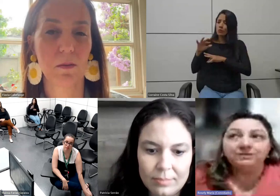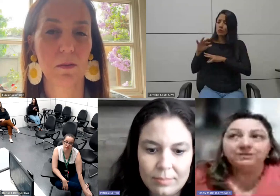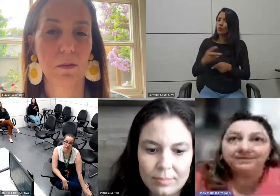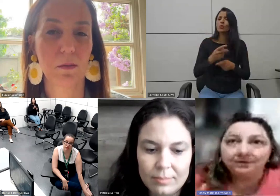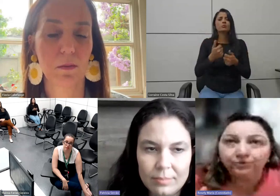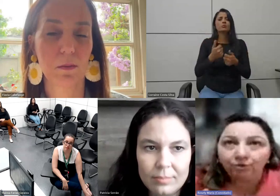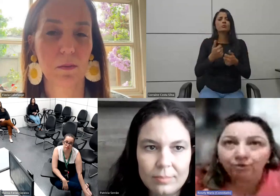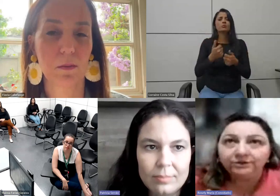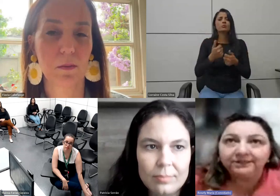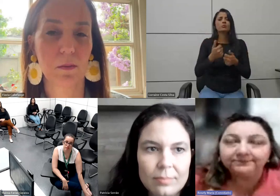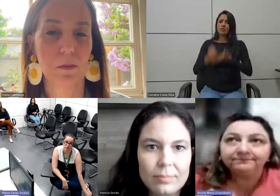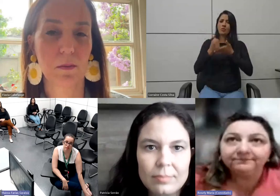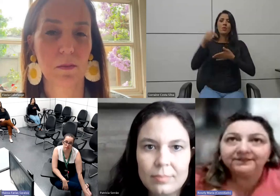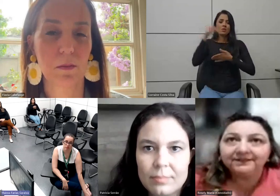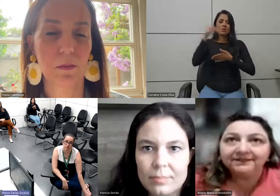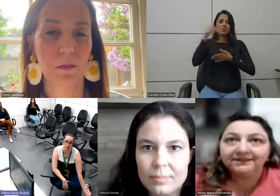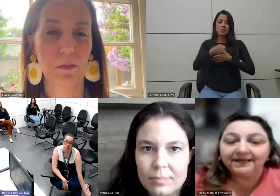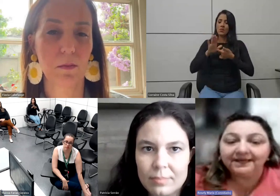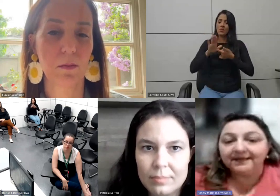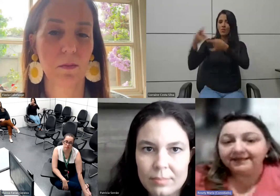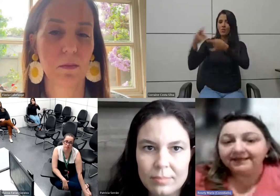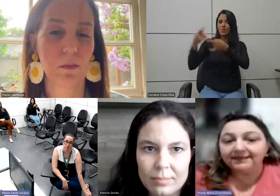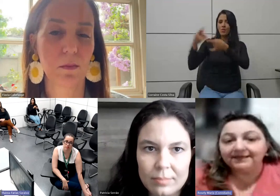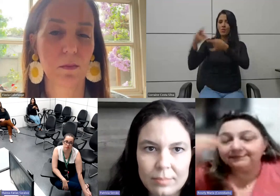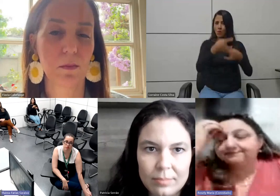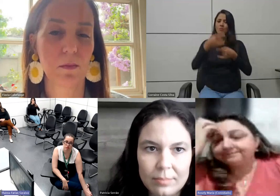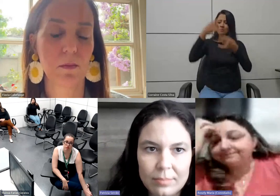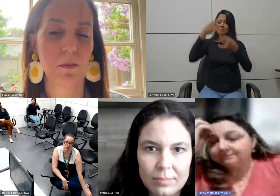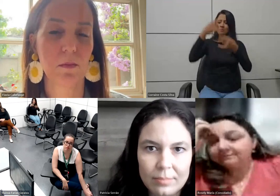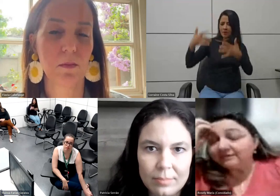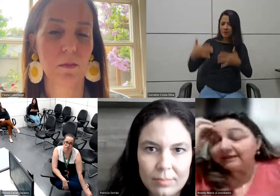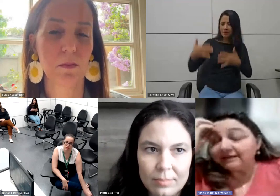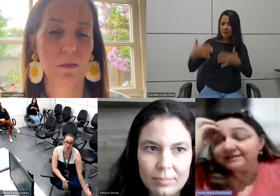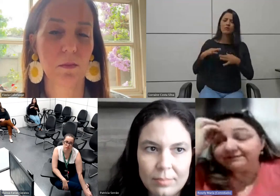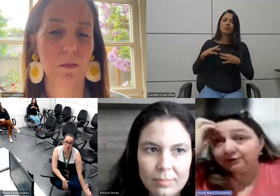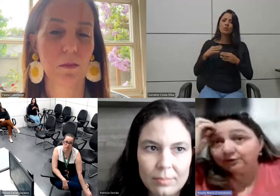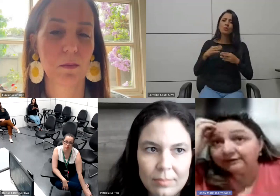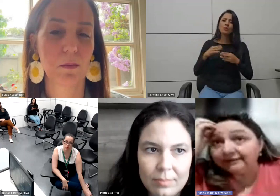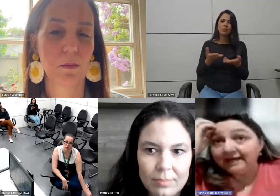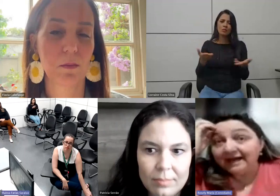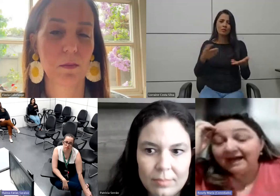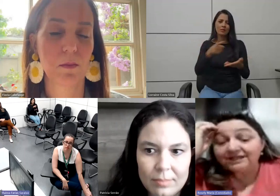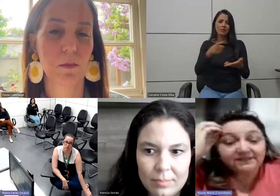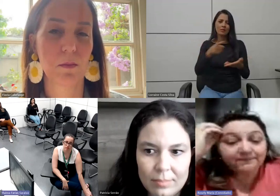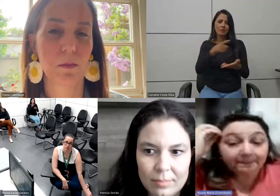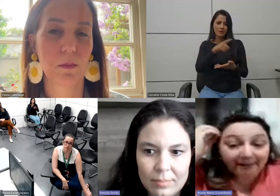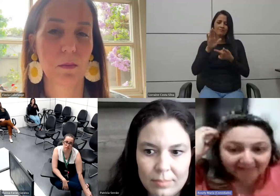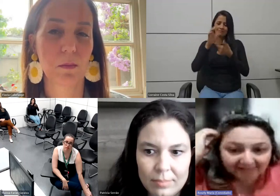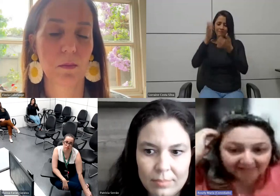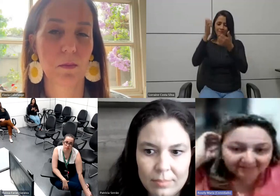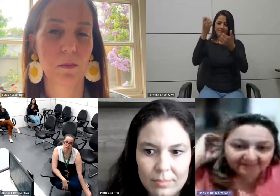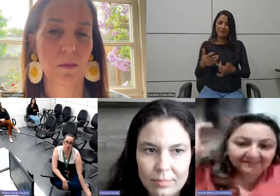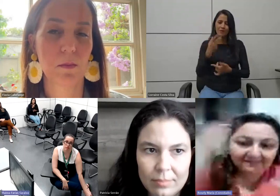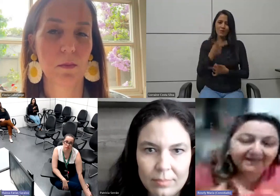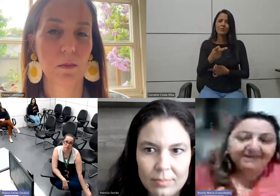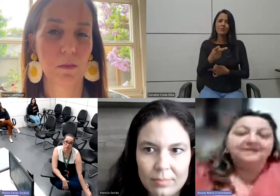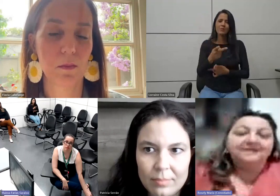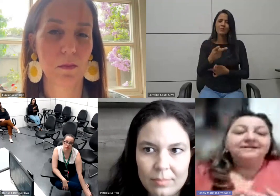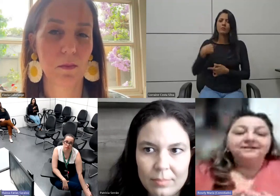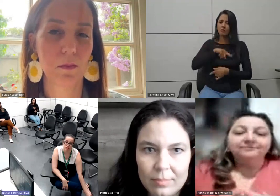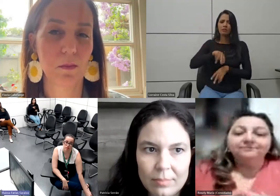exposição toda que você falou a gente espera